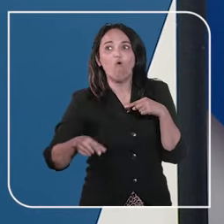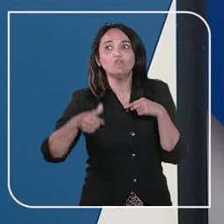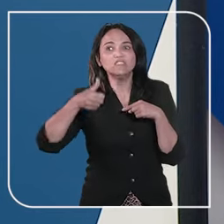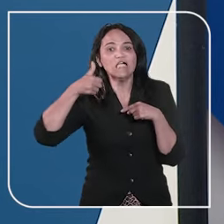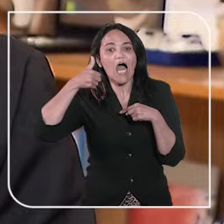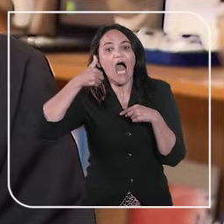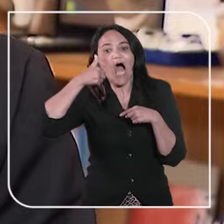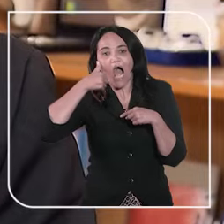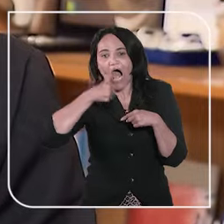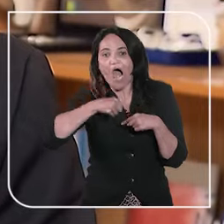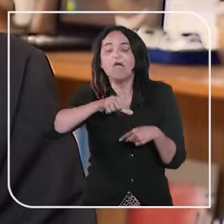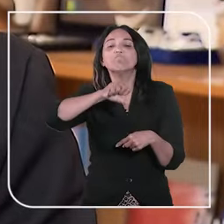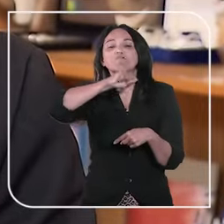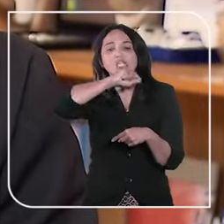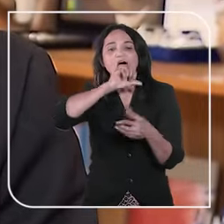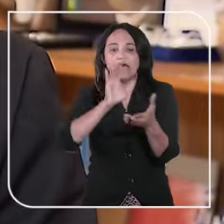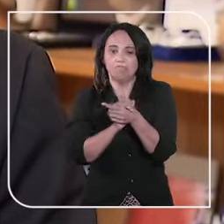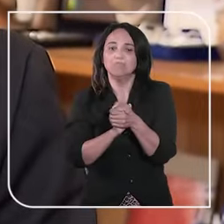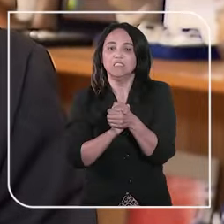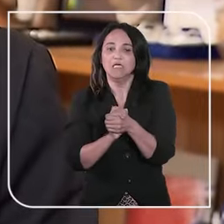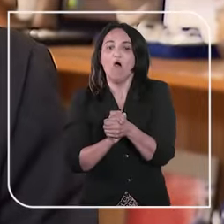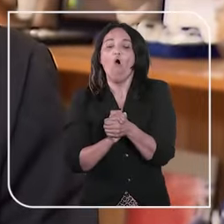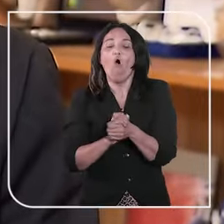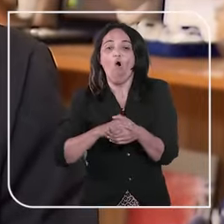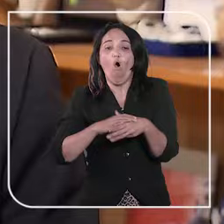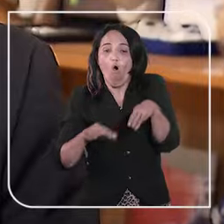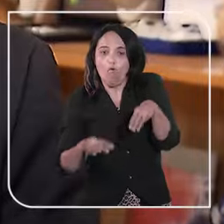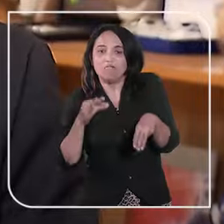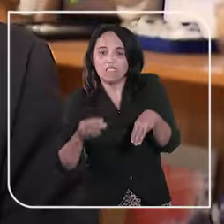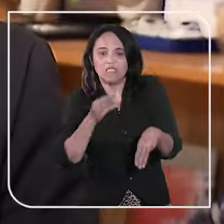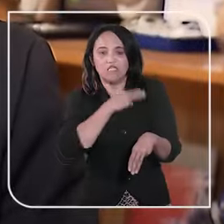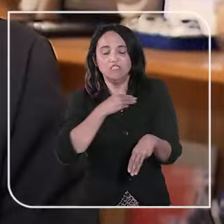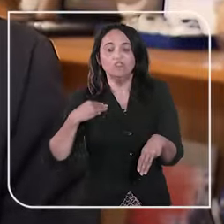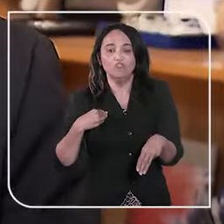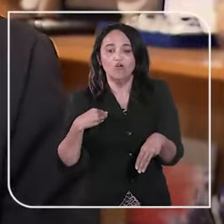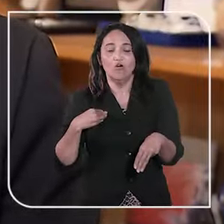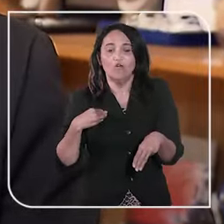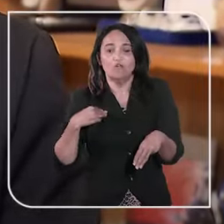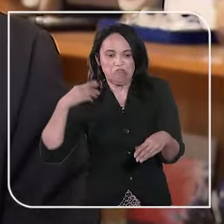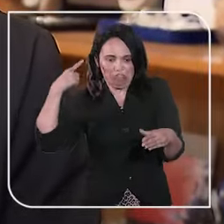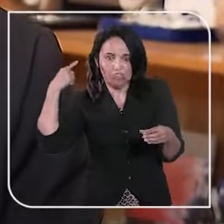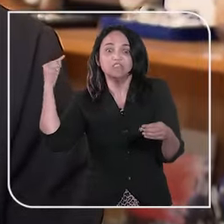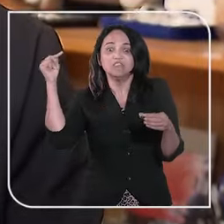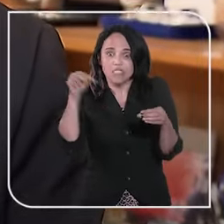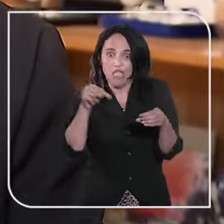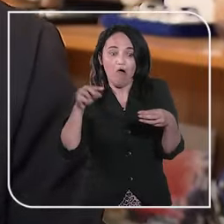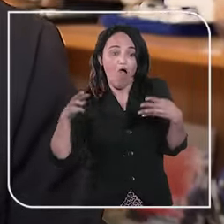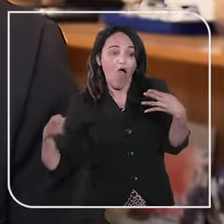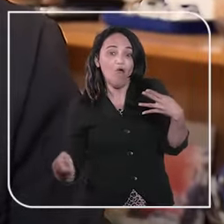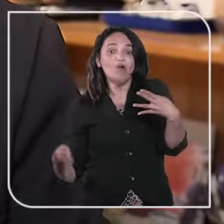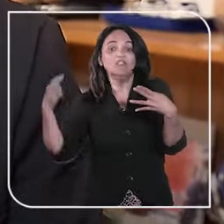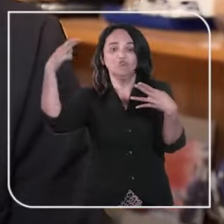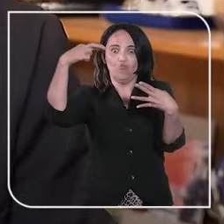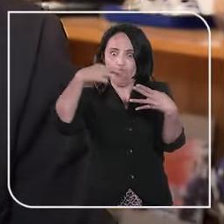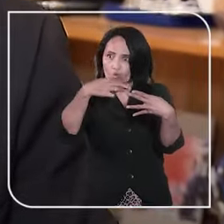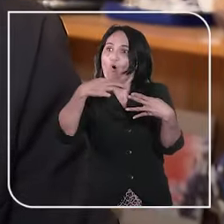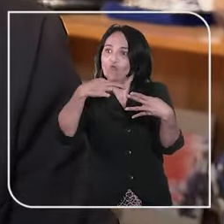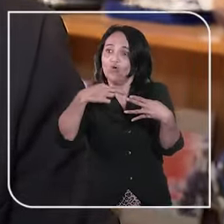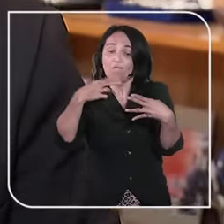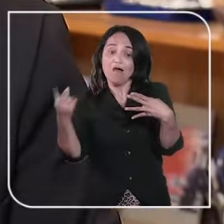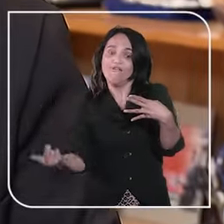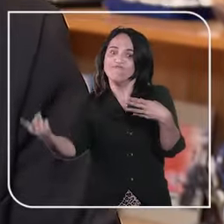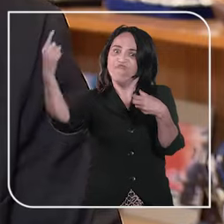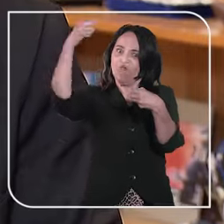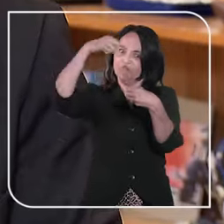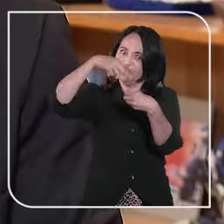companheira. O ministro Rogério Schetti Cruz concedeu efeito suspensivo a um recurso especial para restabelecer a prisão preventiva